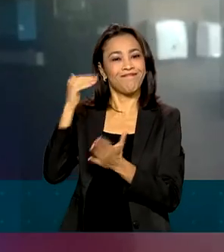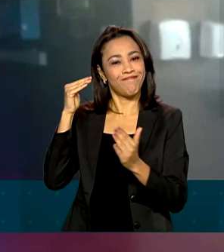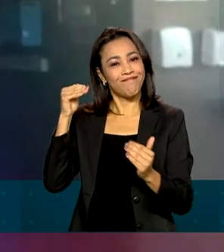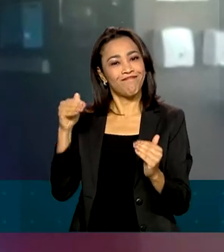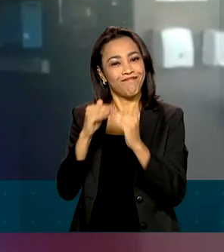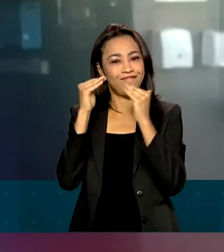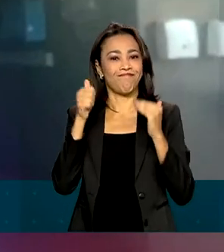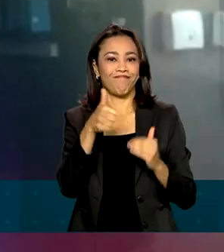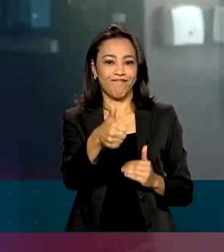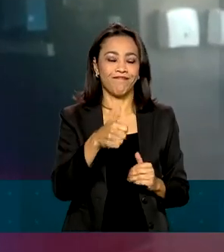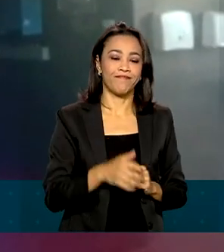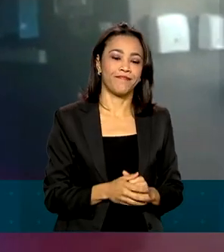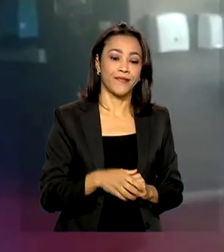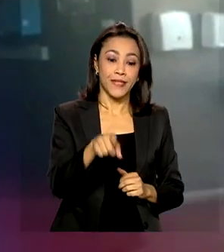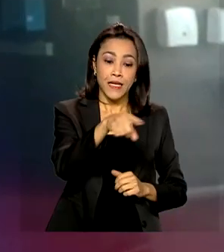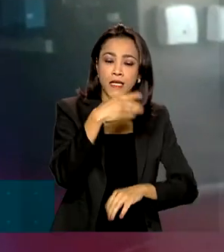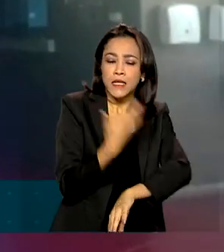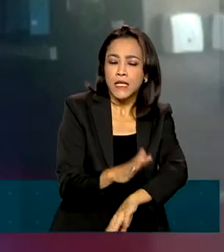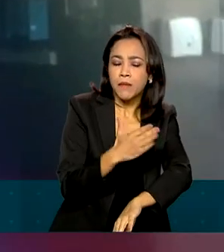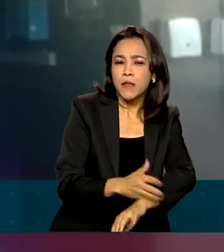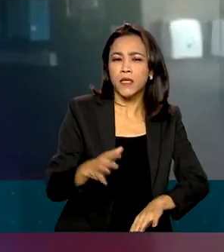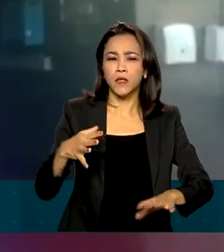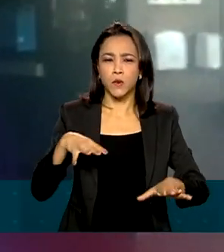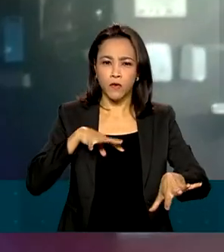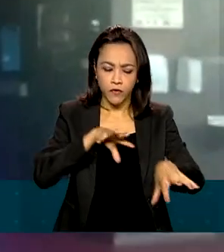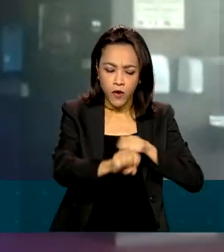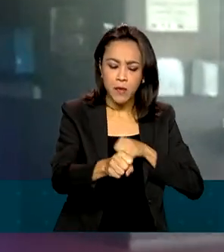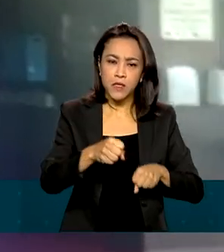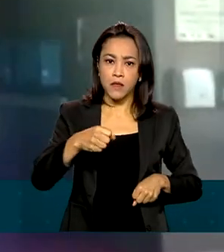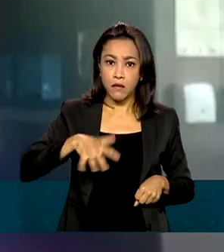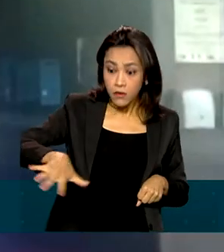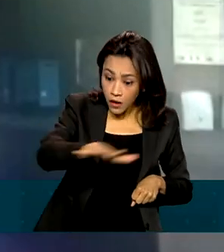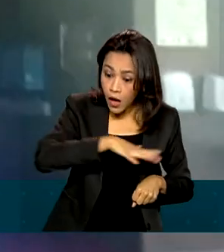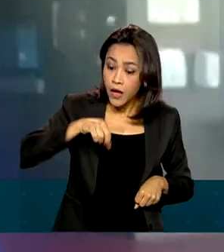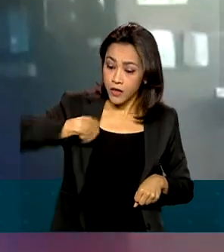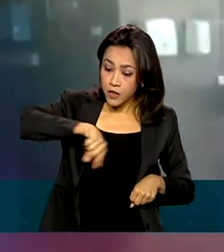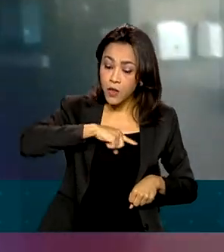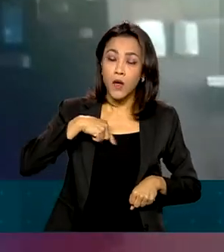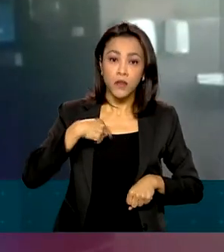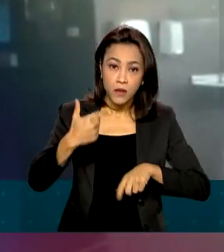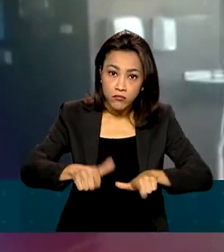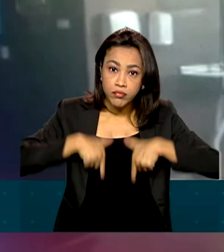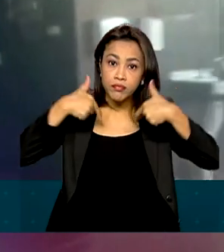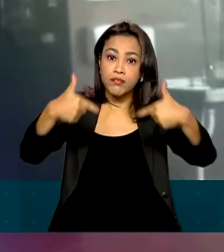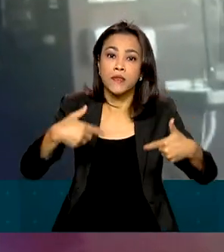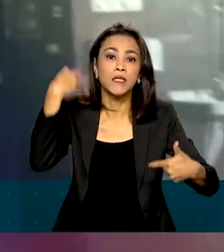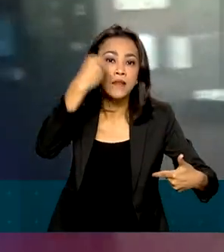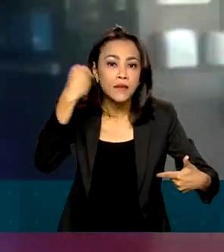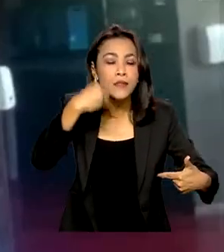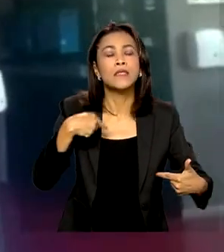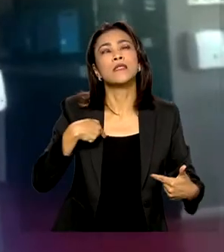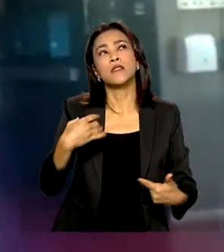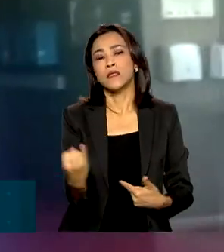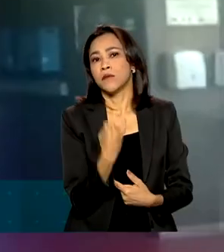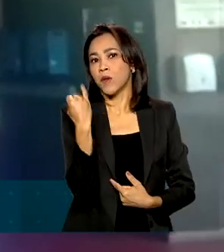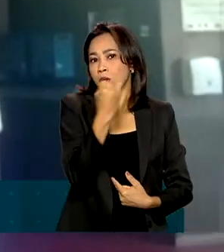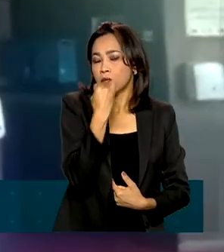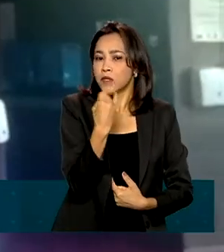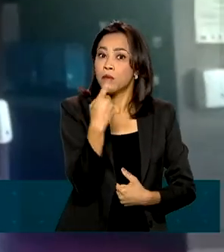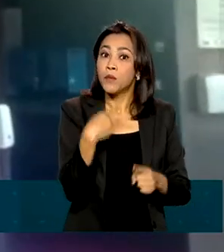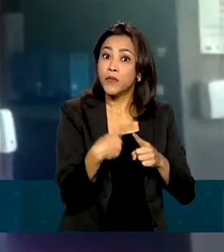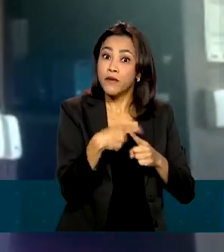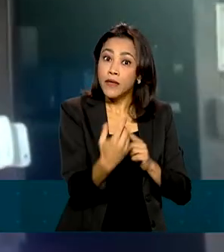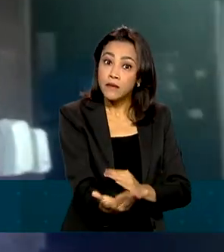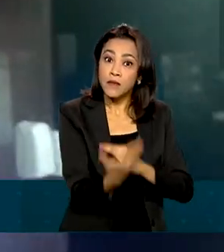Uma capacitação, uma formação na área que a gente atua, que a gente sabe na prática, seria necessário. Isso geraria